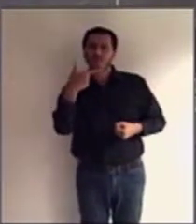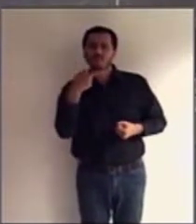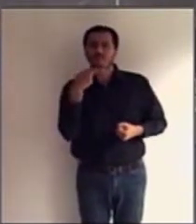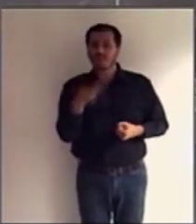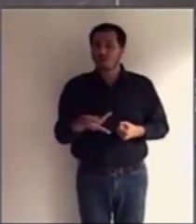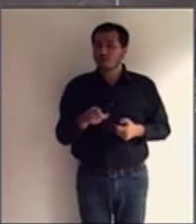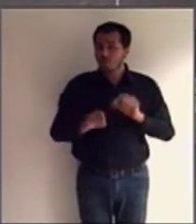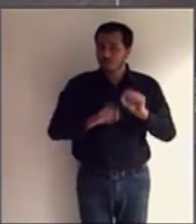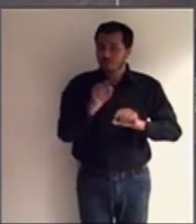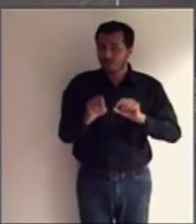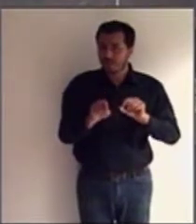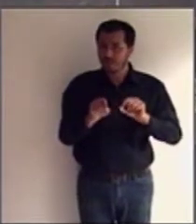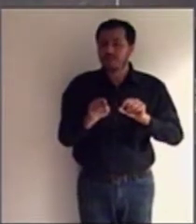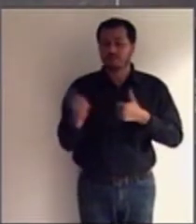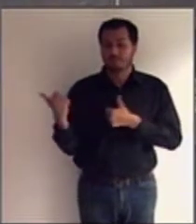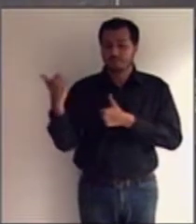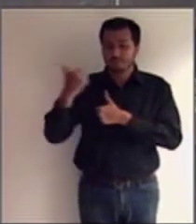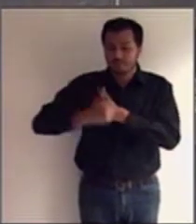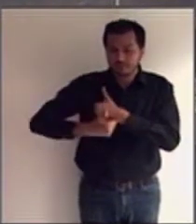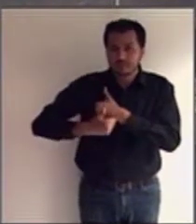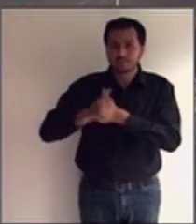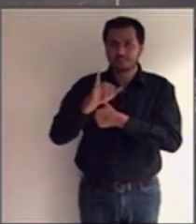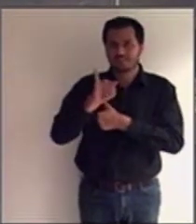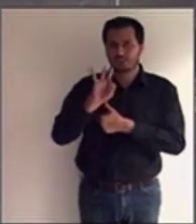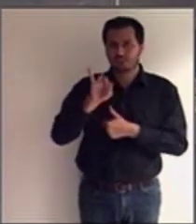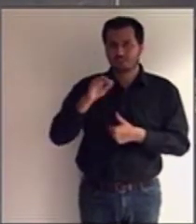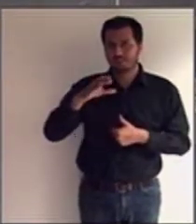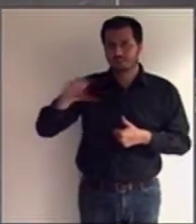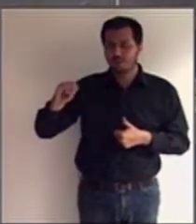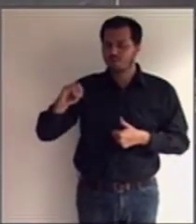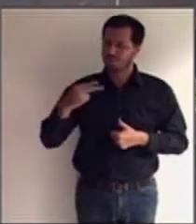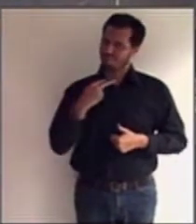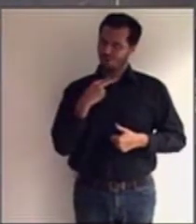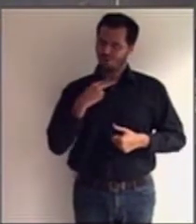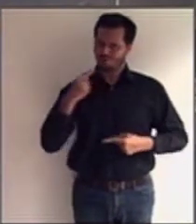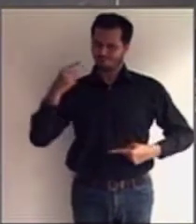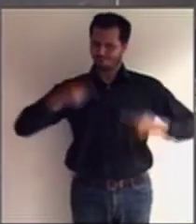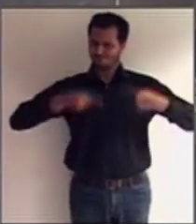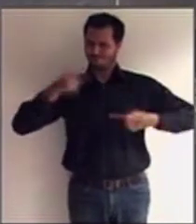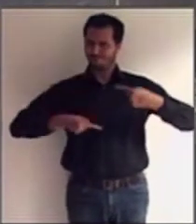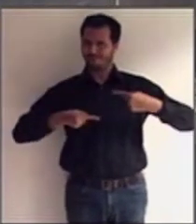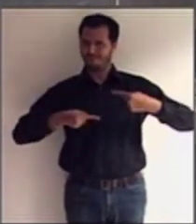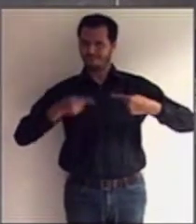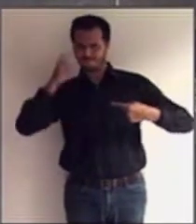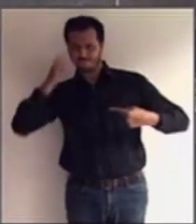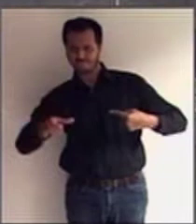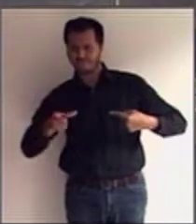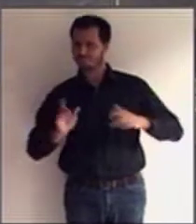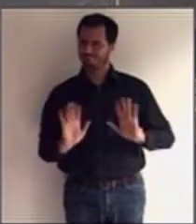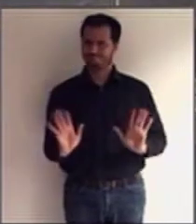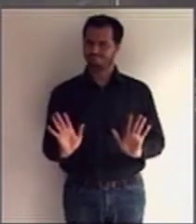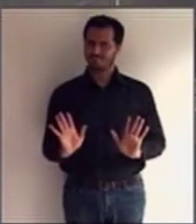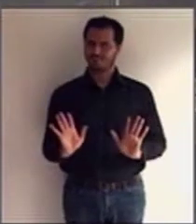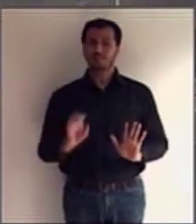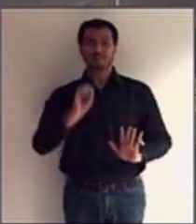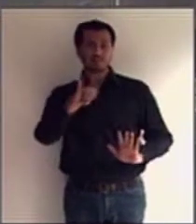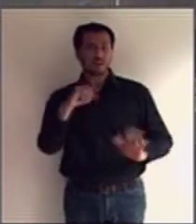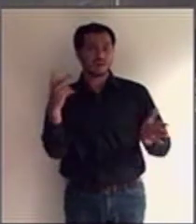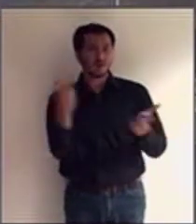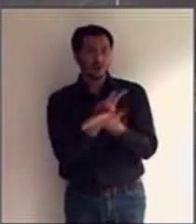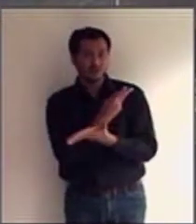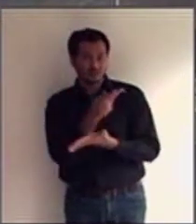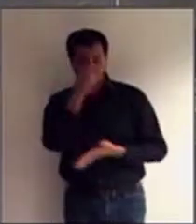exige que a interdição ocorra sem conflito de interesses. Desta forma, havendo discordância entre